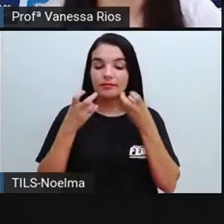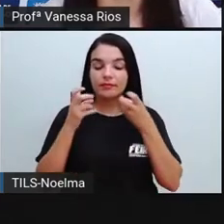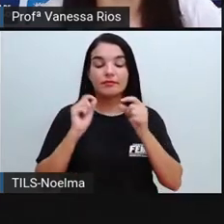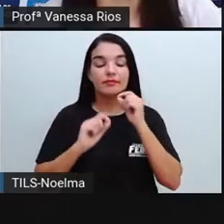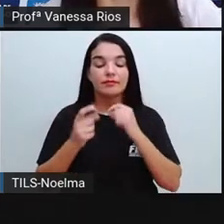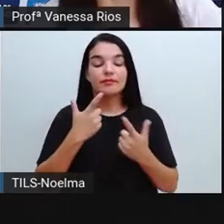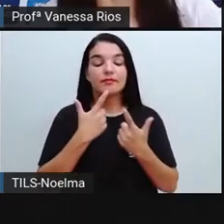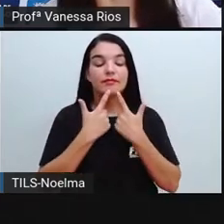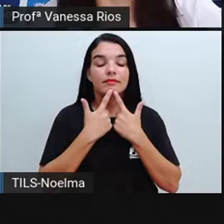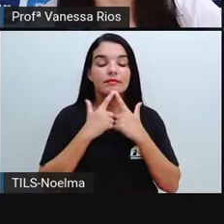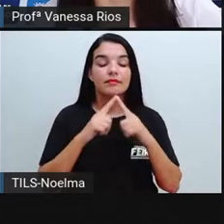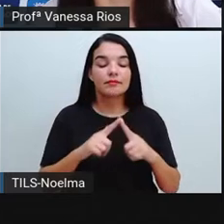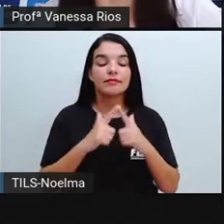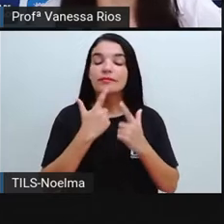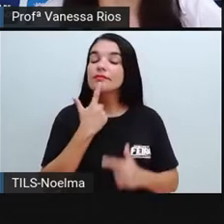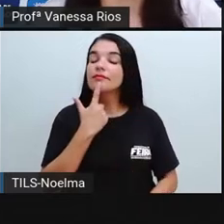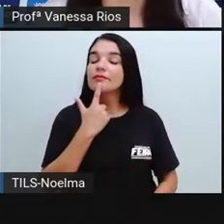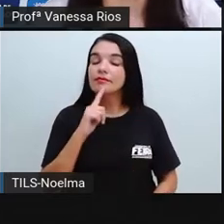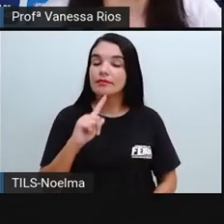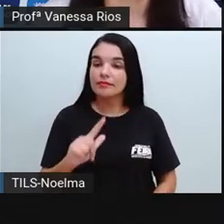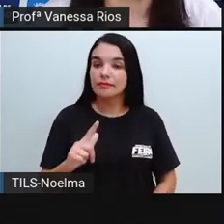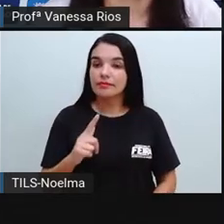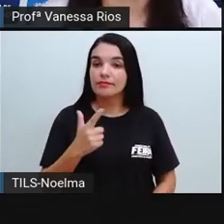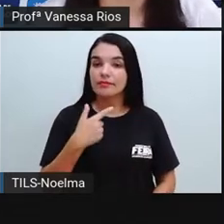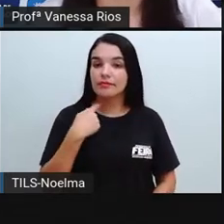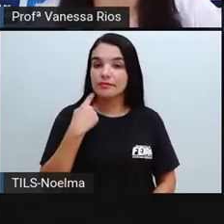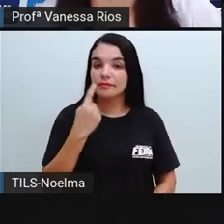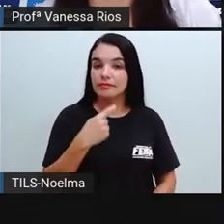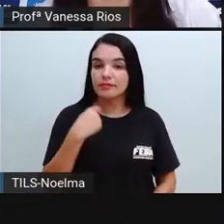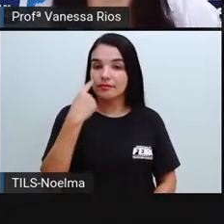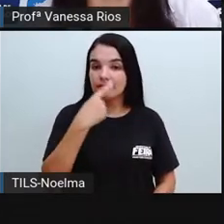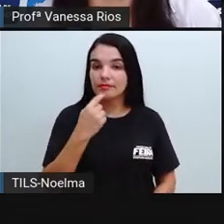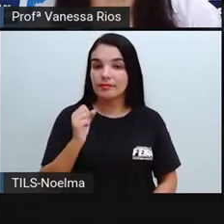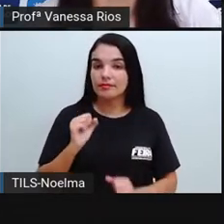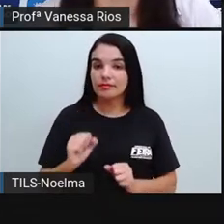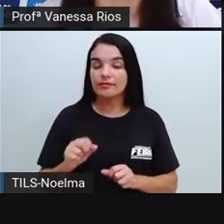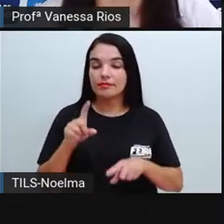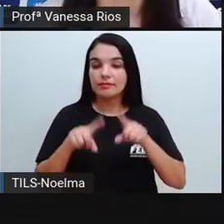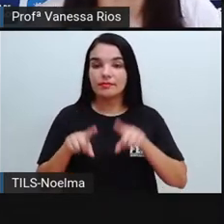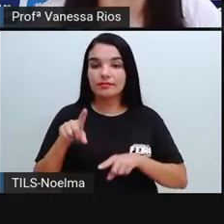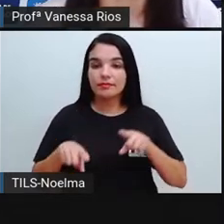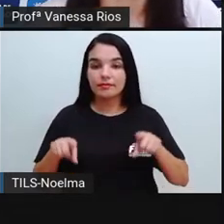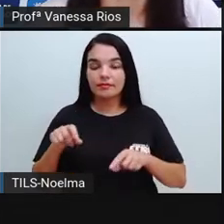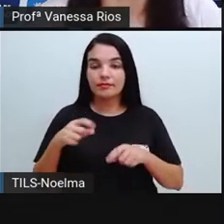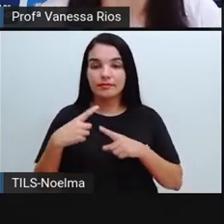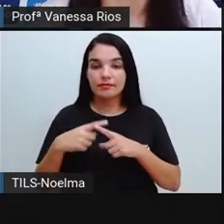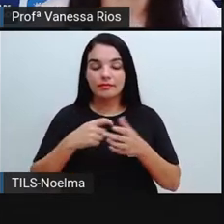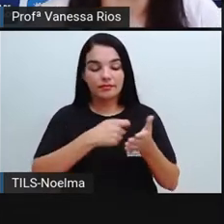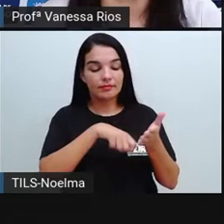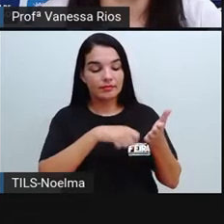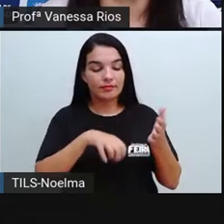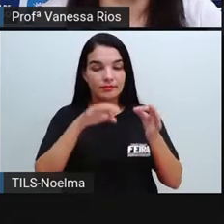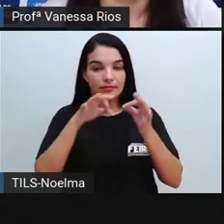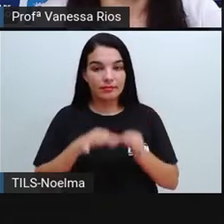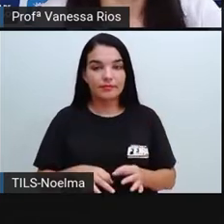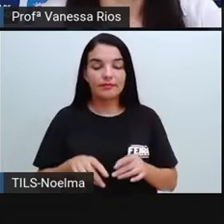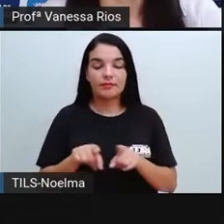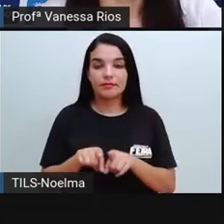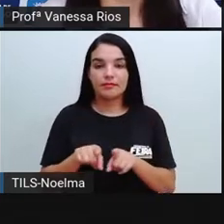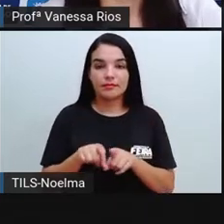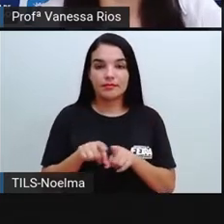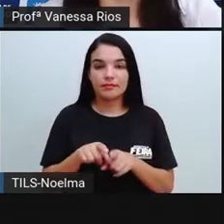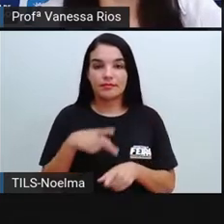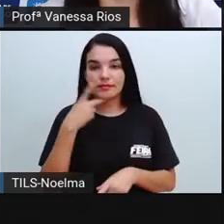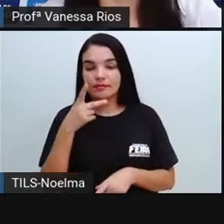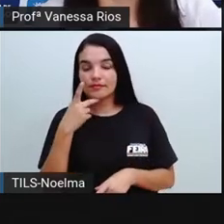variar muito dentro dos padrões de formal e informal, quando a gente pensa numa entrevista. A